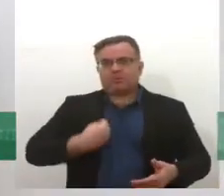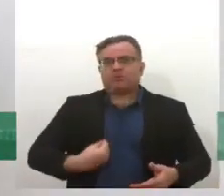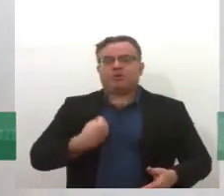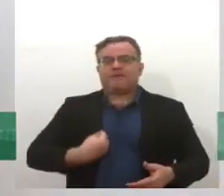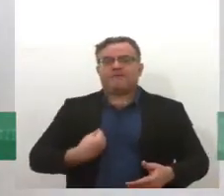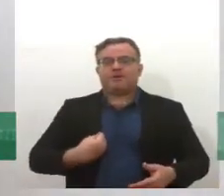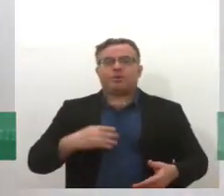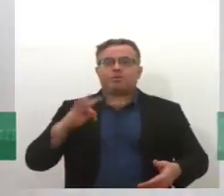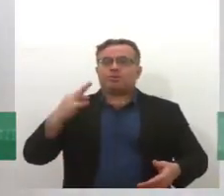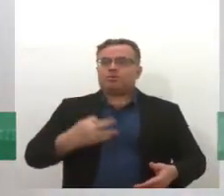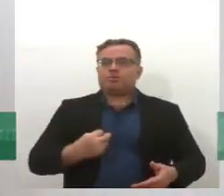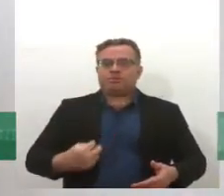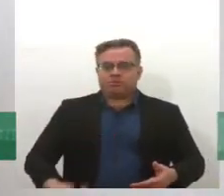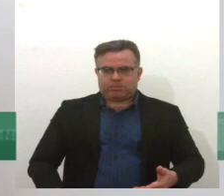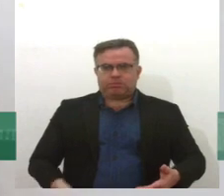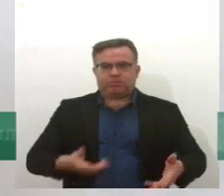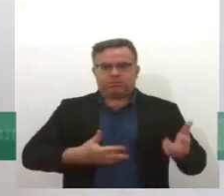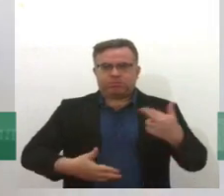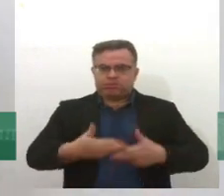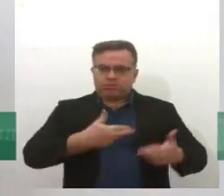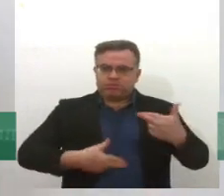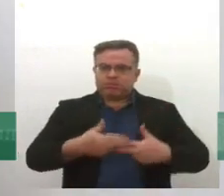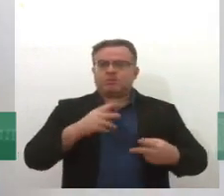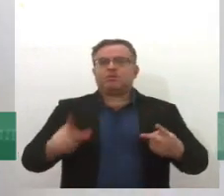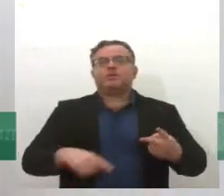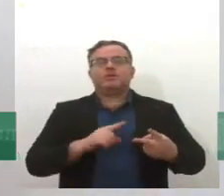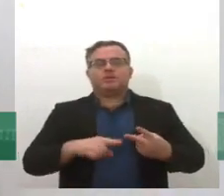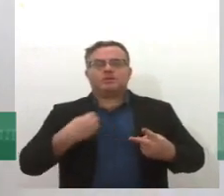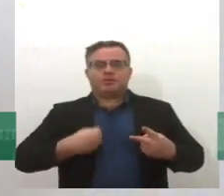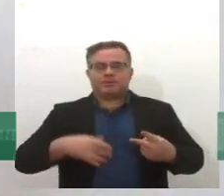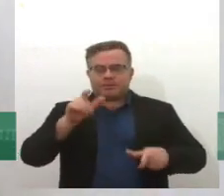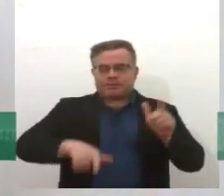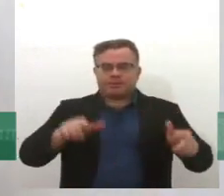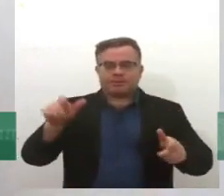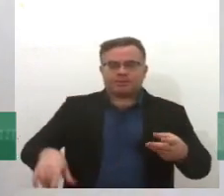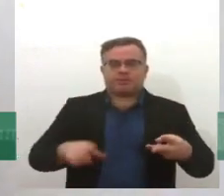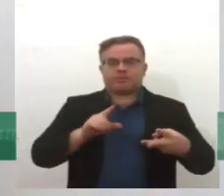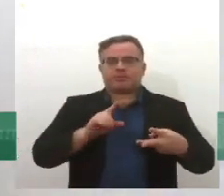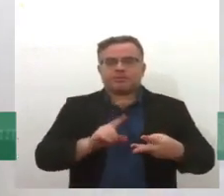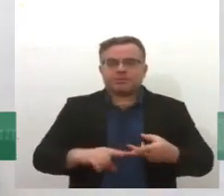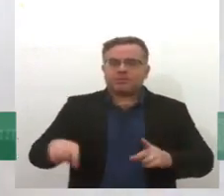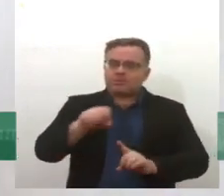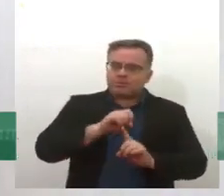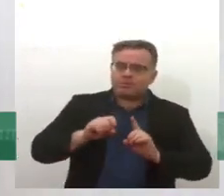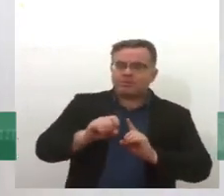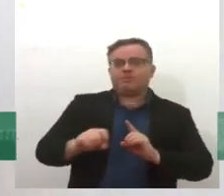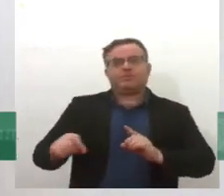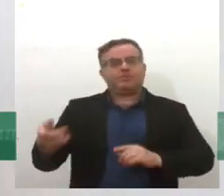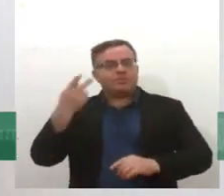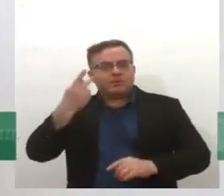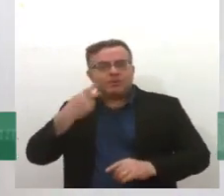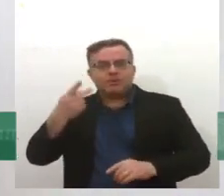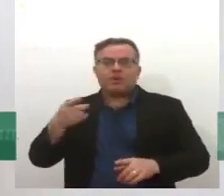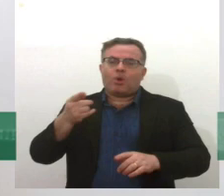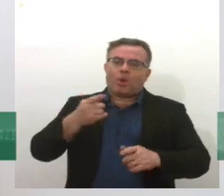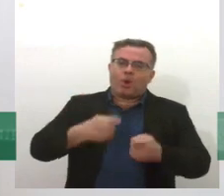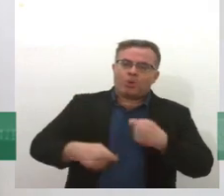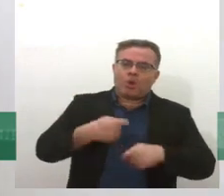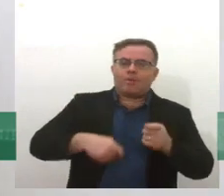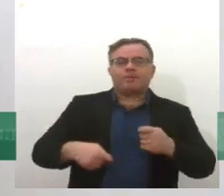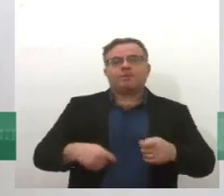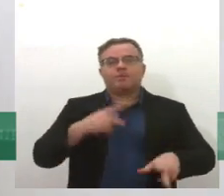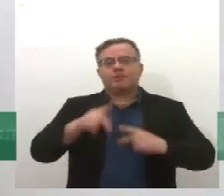Ela é resultado das interações das condições de vida das pessoas, dos aspectos sociopolíticos, econômicos de uma determinada população.